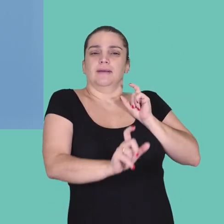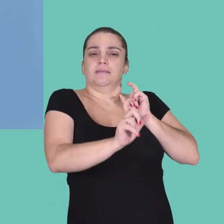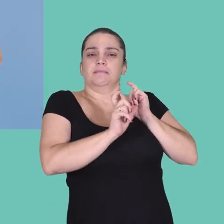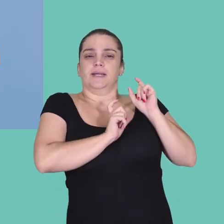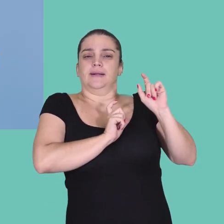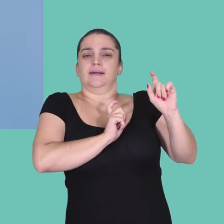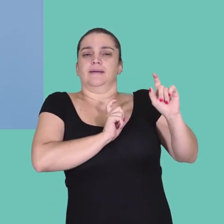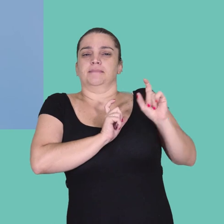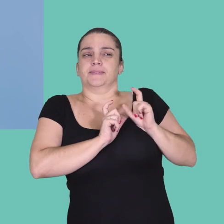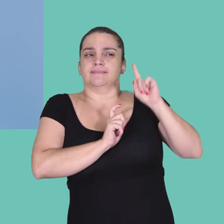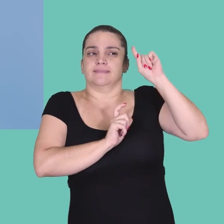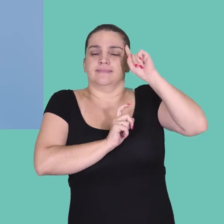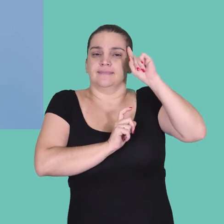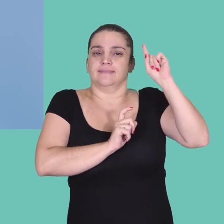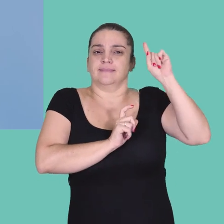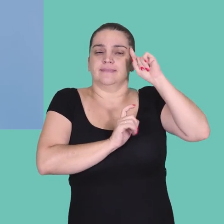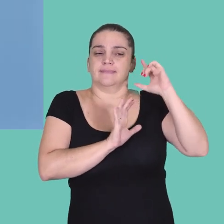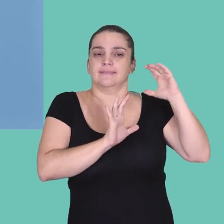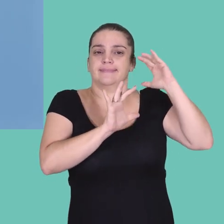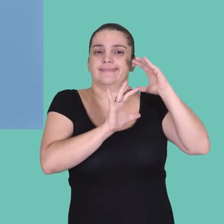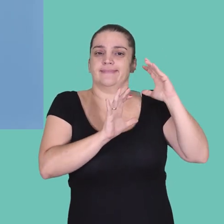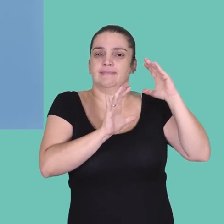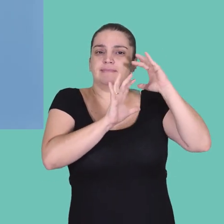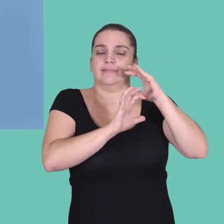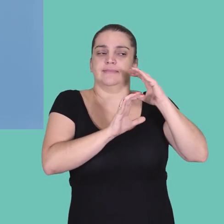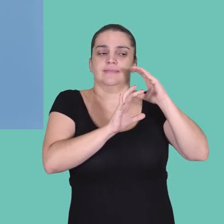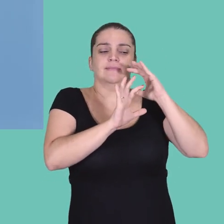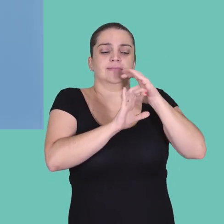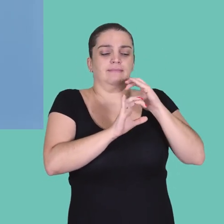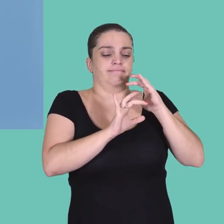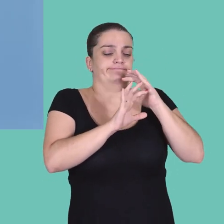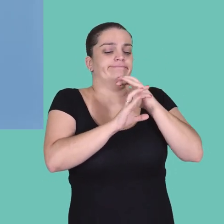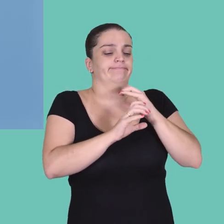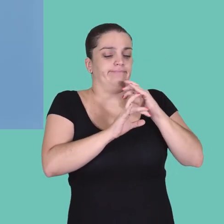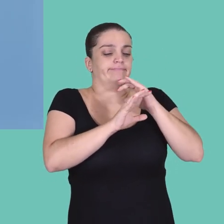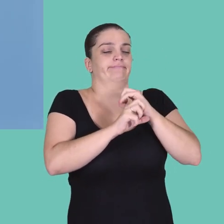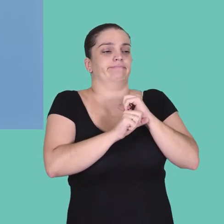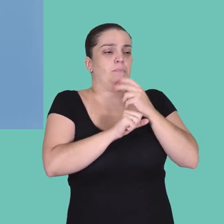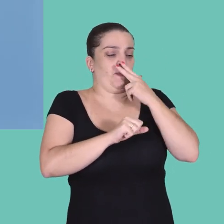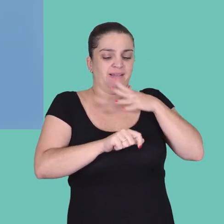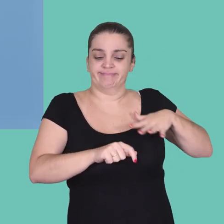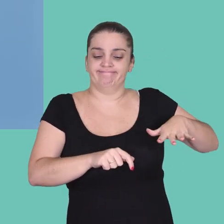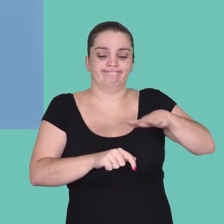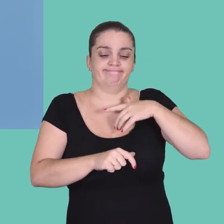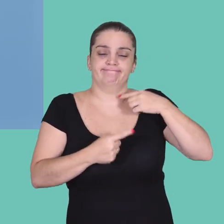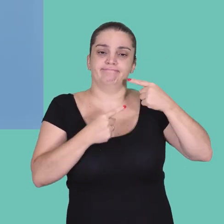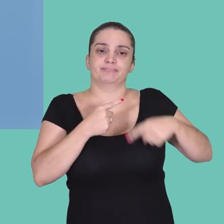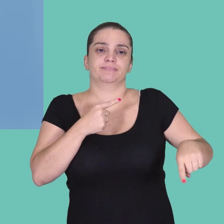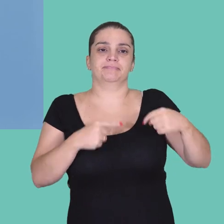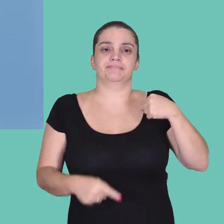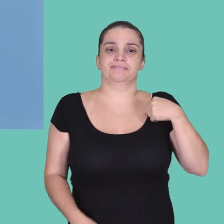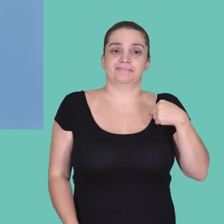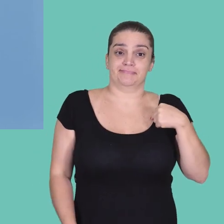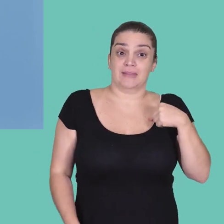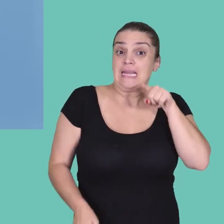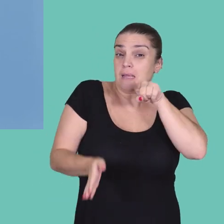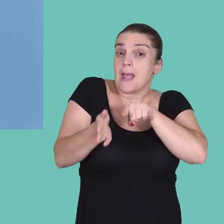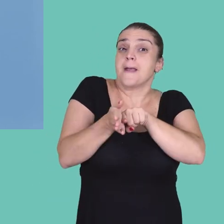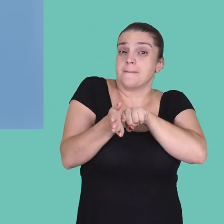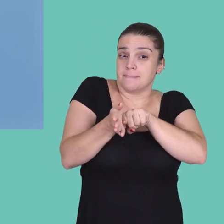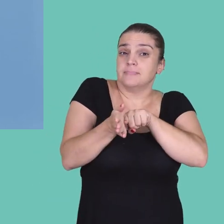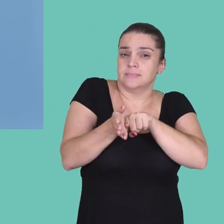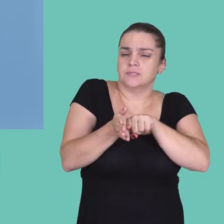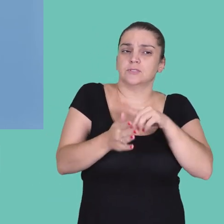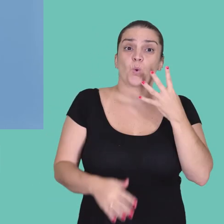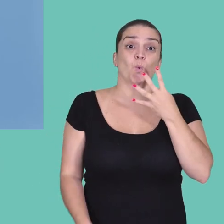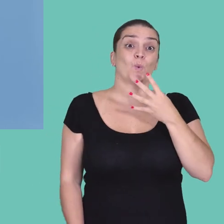problema são os pequenos beliscões do dia a dia. Aquilo que a gente vai ouvindo e entendendo, pouco a pouco, que aquele espaço não